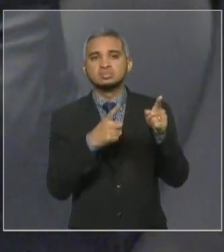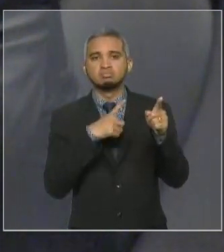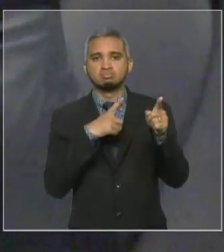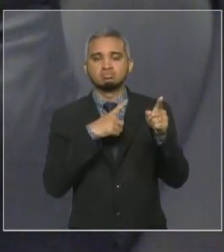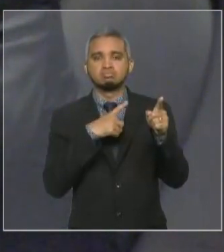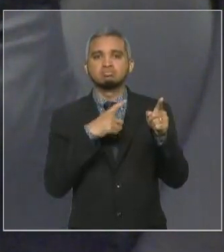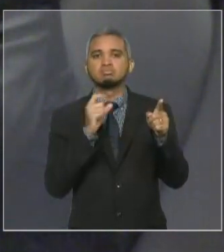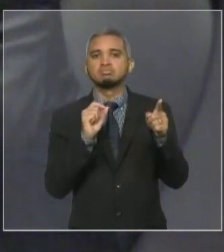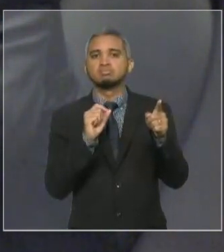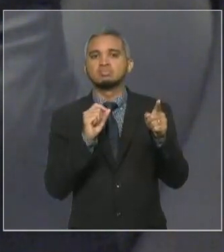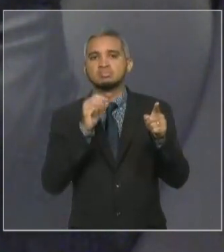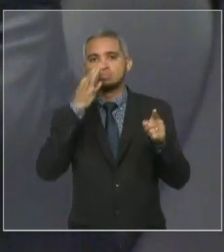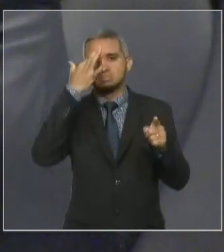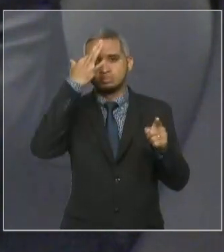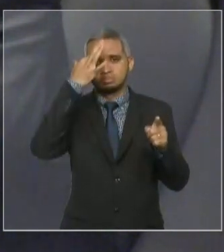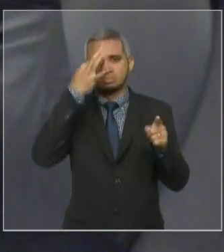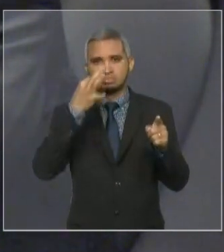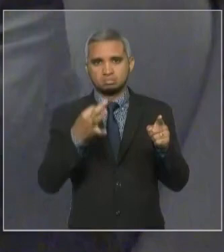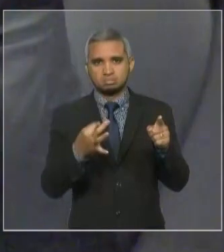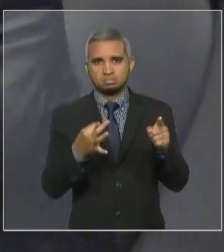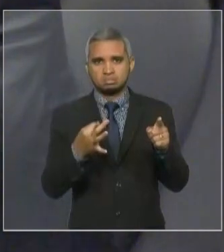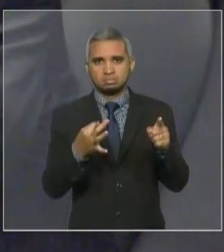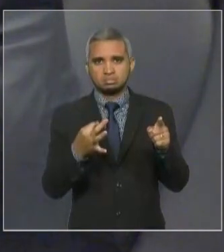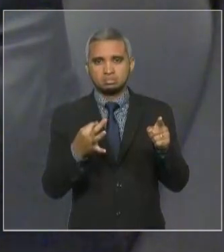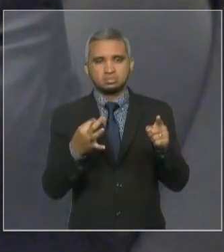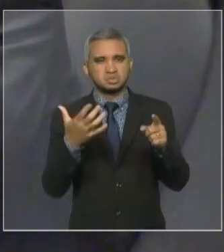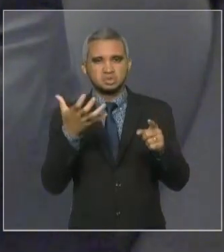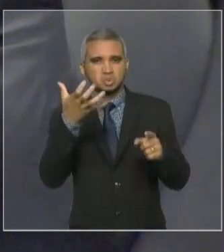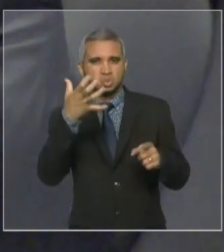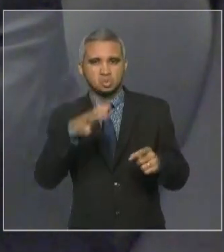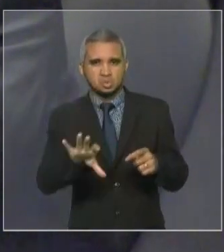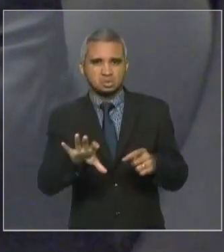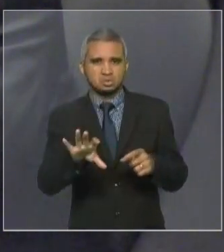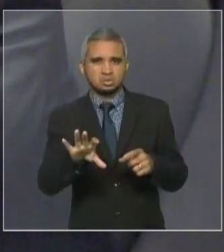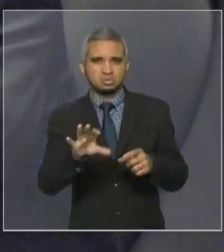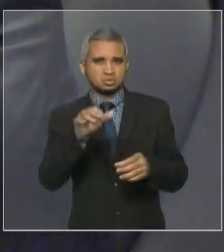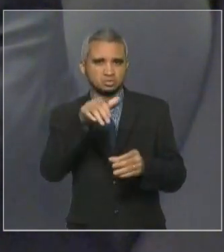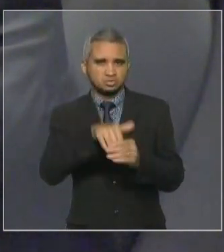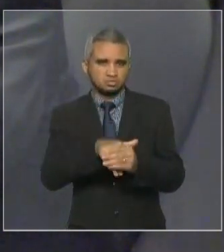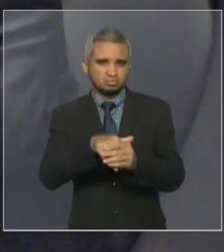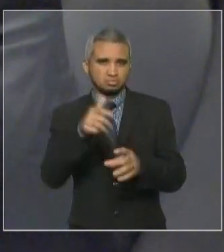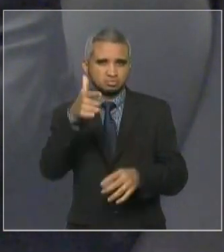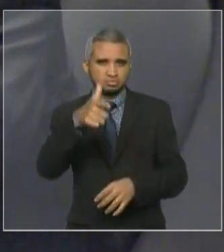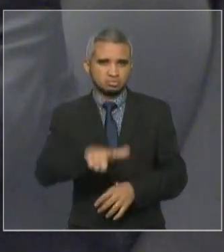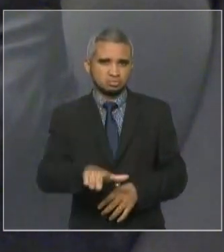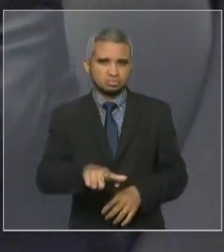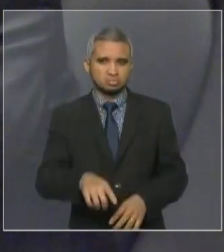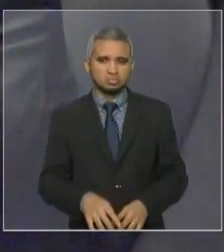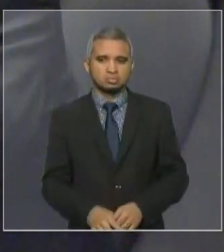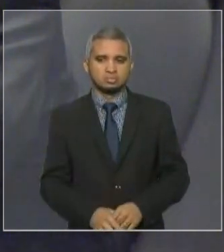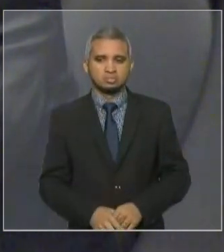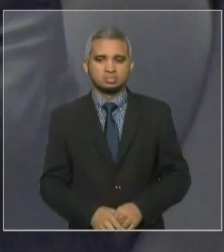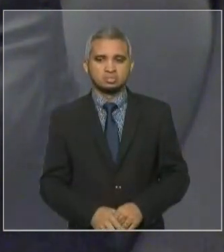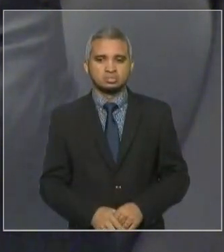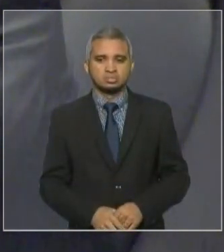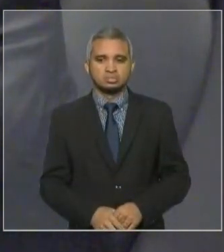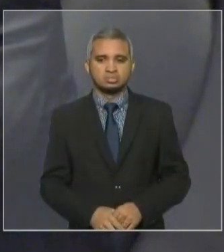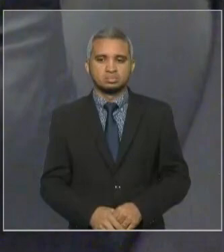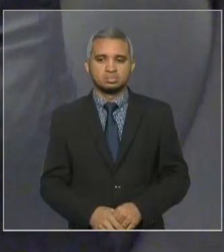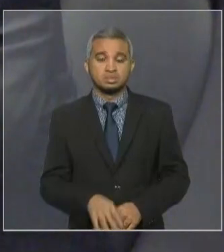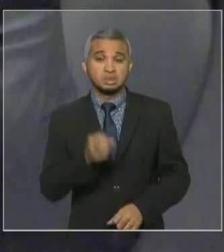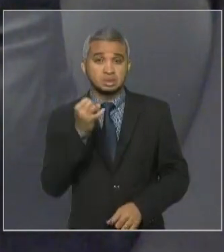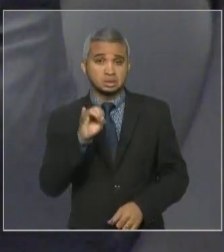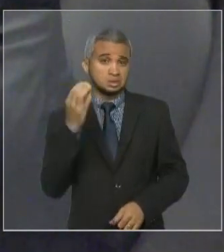quis concorrer a uma reeleição, uma certa reeleição, com certeza a Exª seria